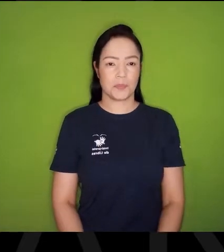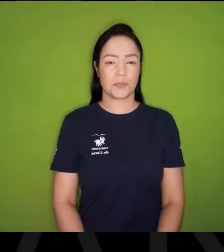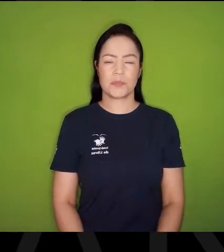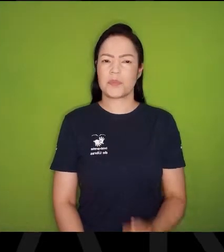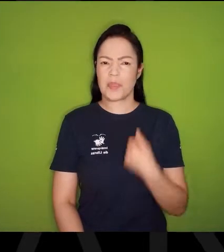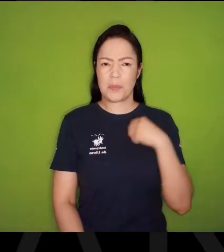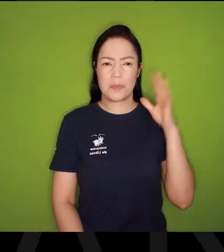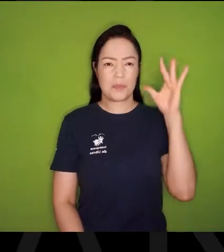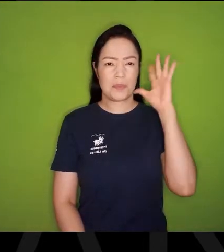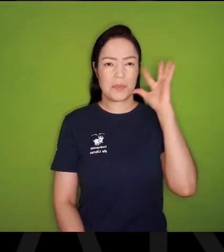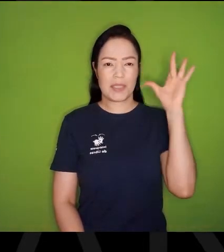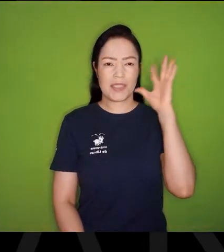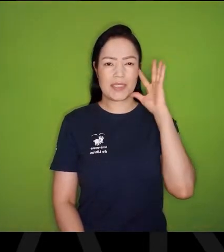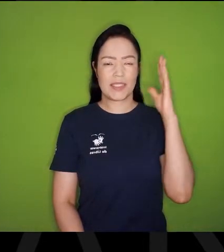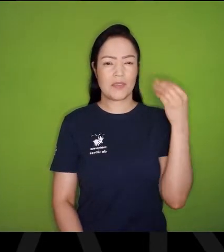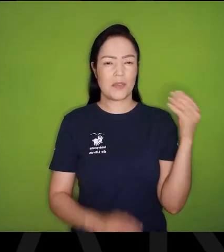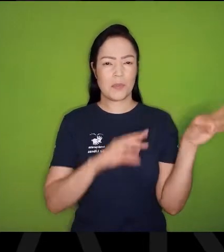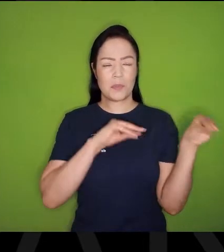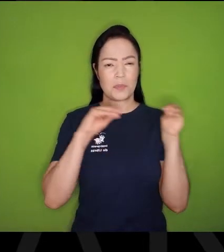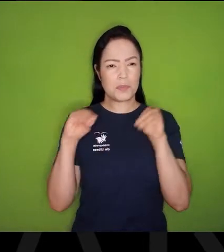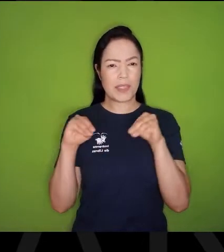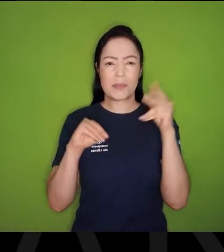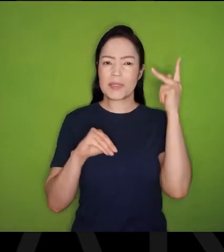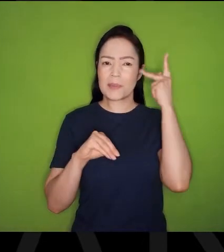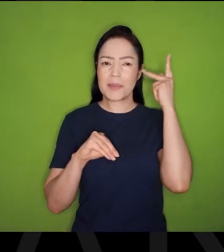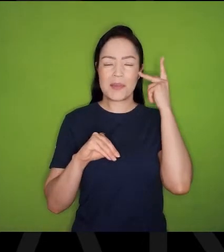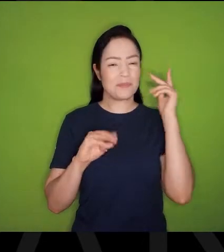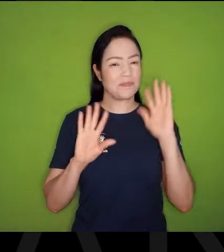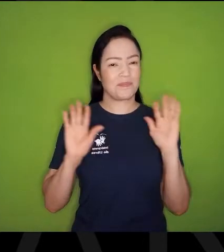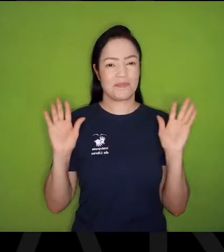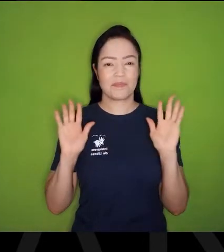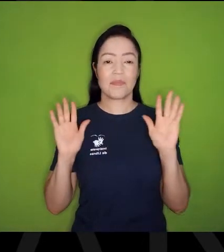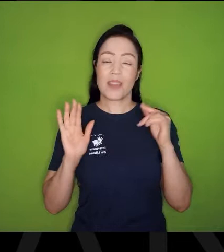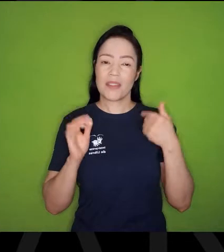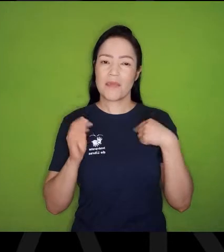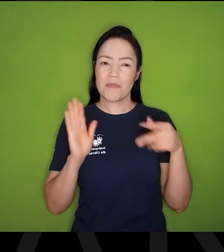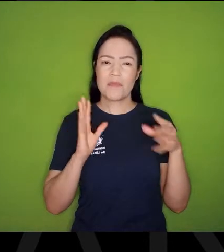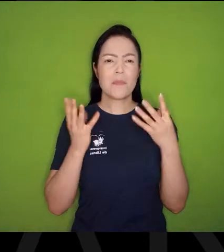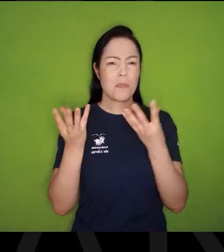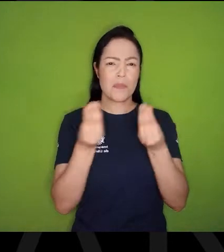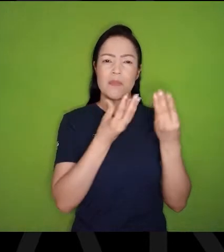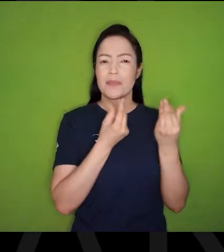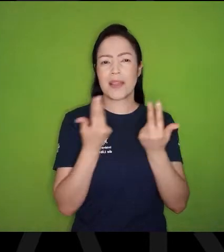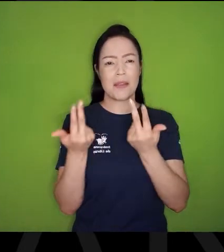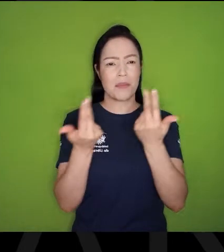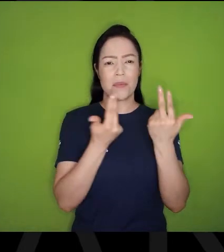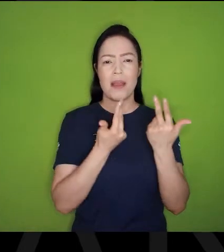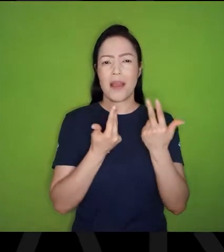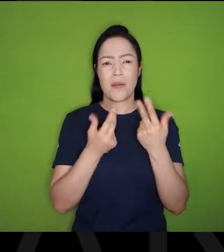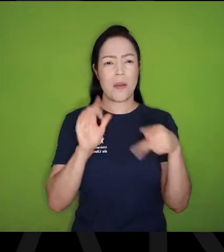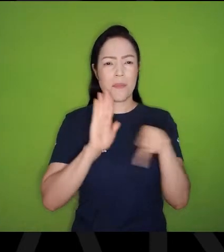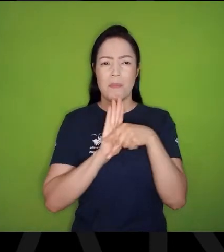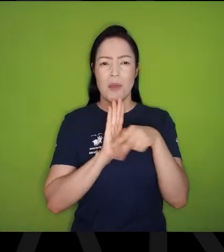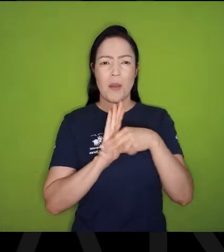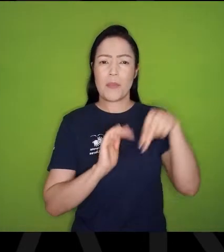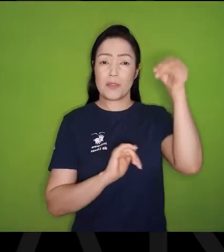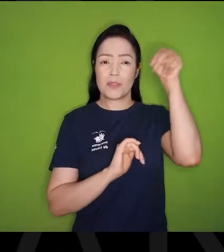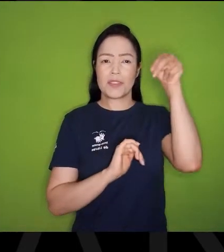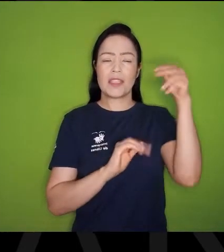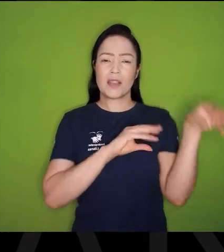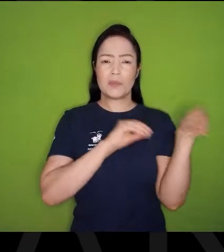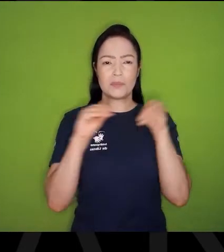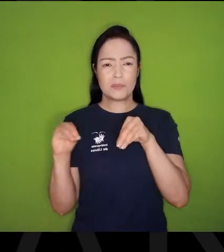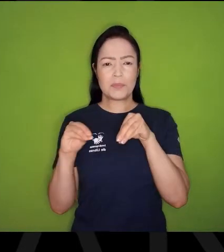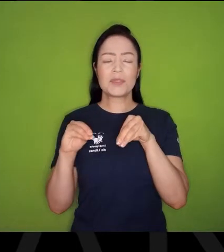Não imaginaria que viria para São Paulo, mas sou um dos muitos nordestinos e nordestinas dessa cidade. Eu sou do